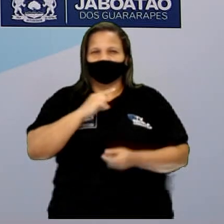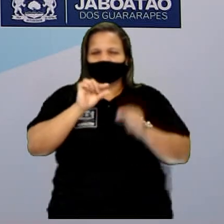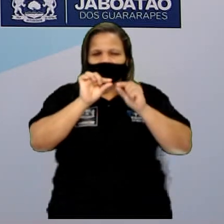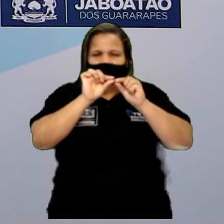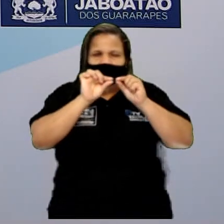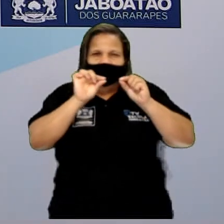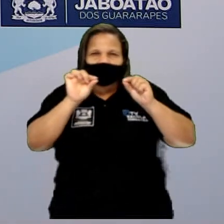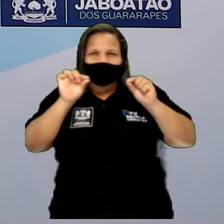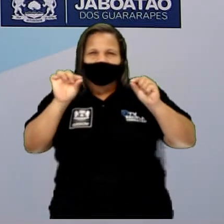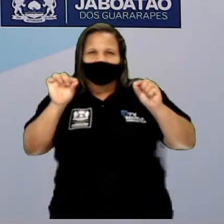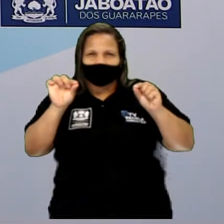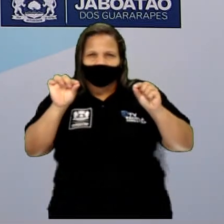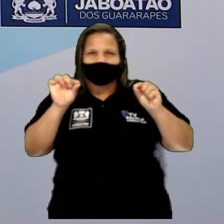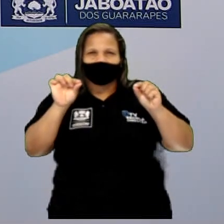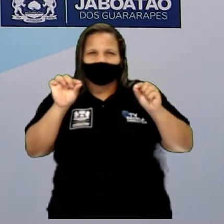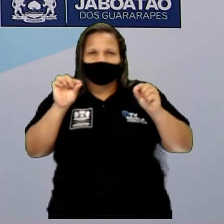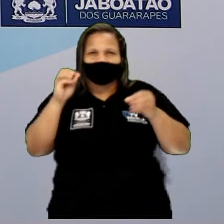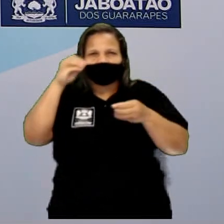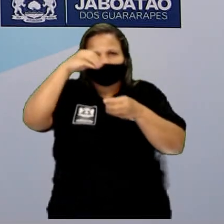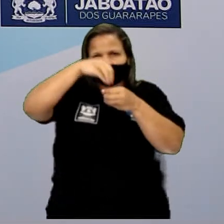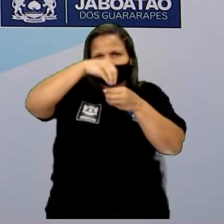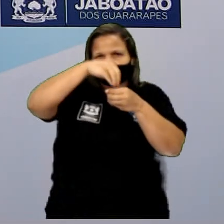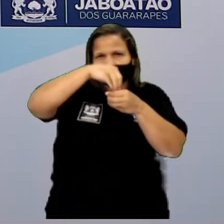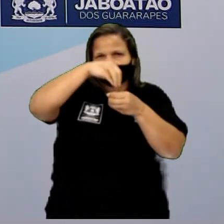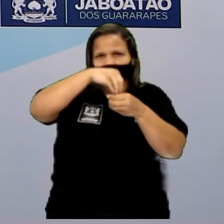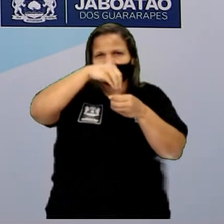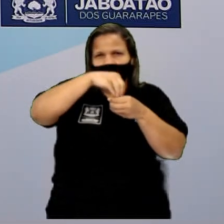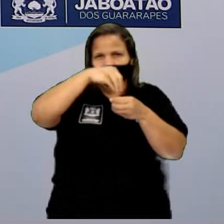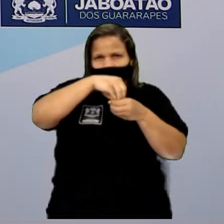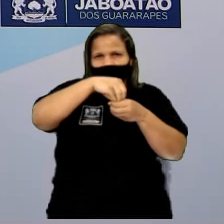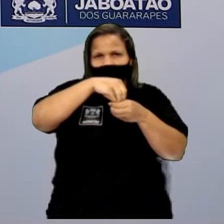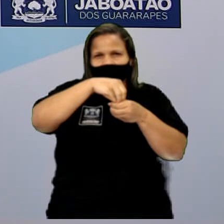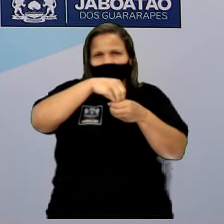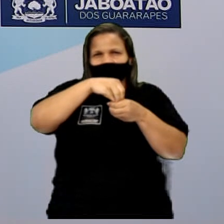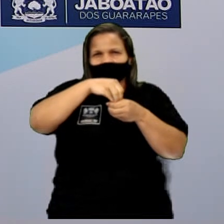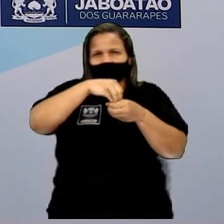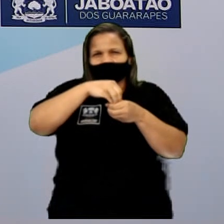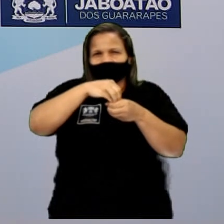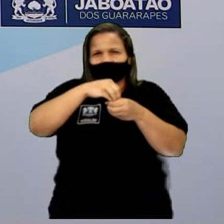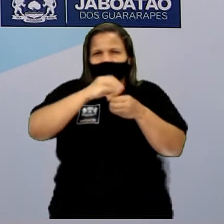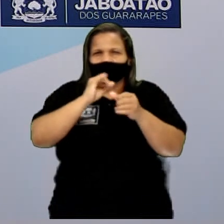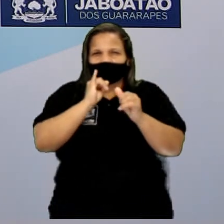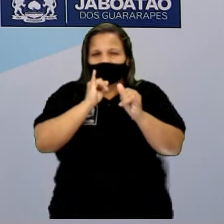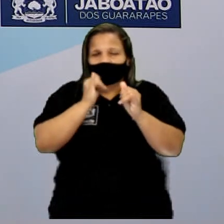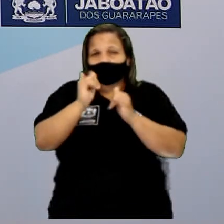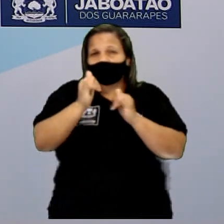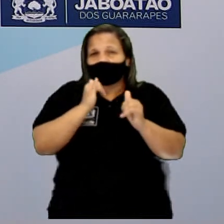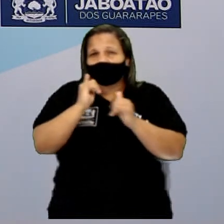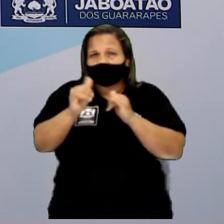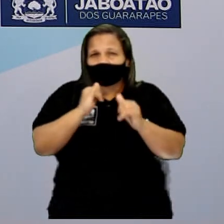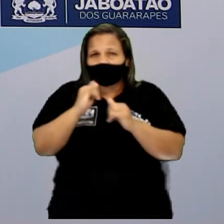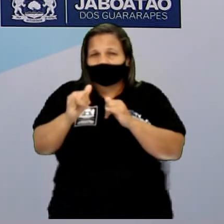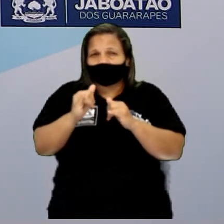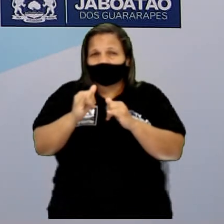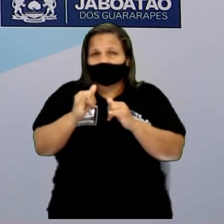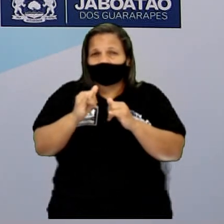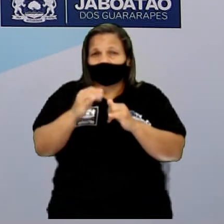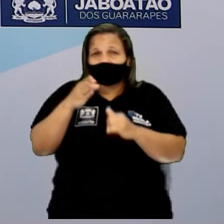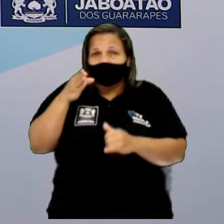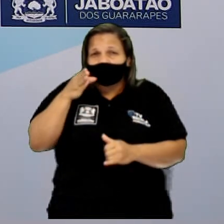tungstênio. Esse metal, através da eletricidade, ele aquece, ele fica